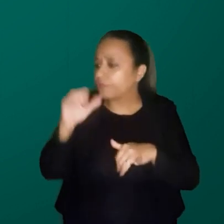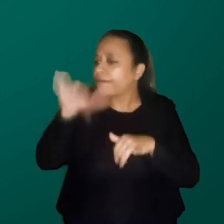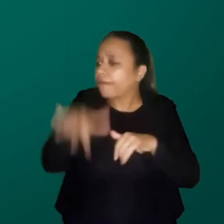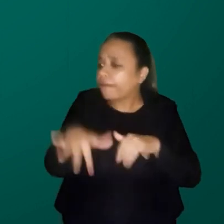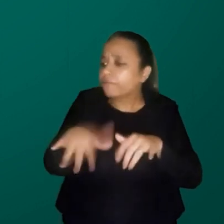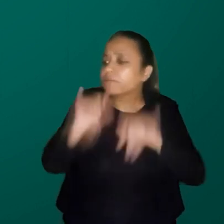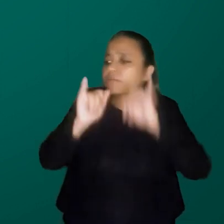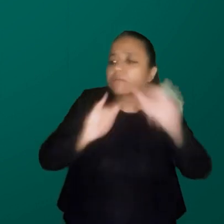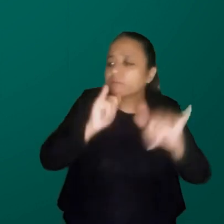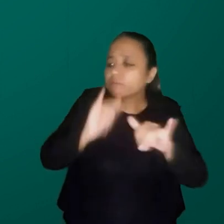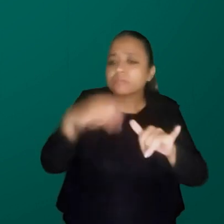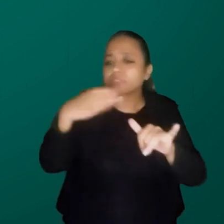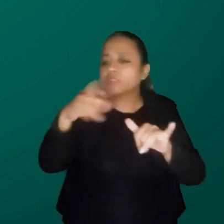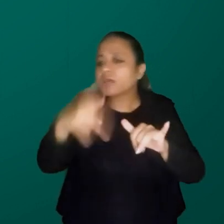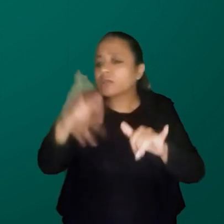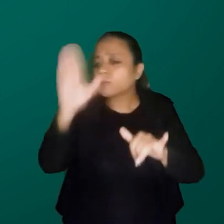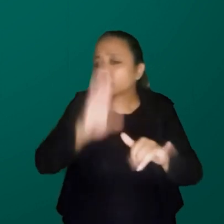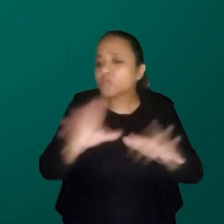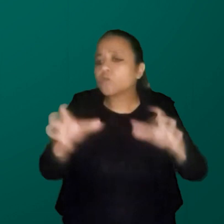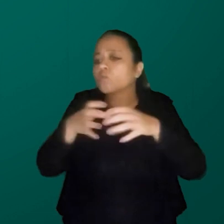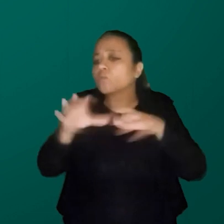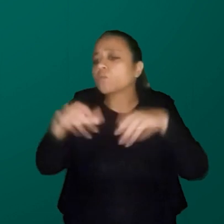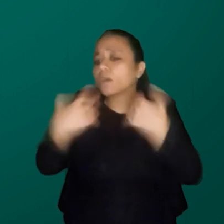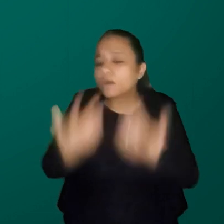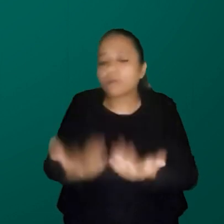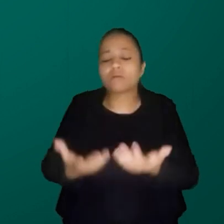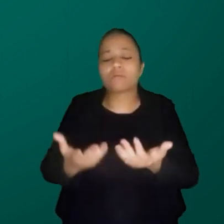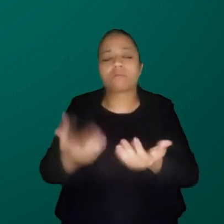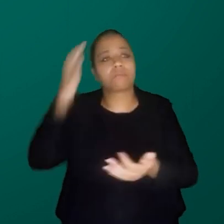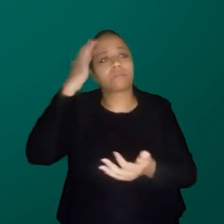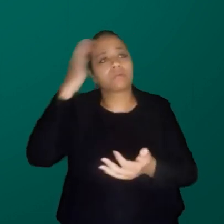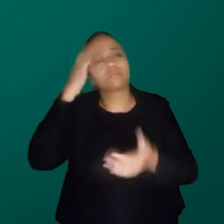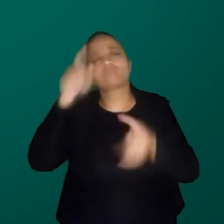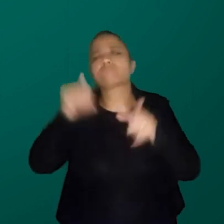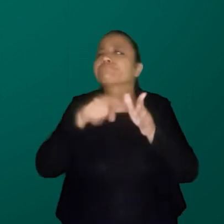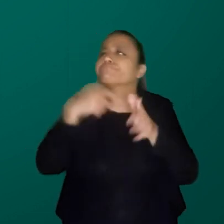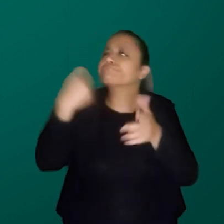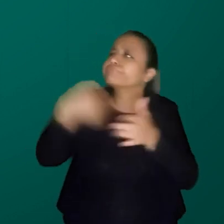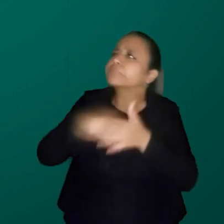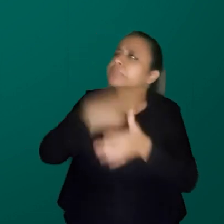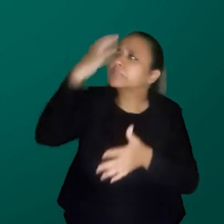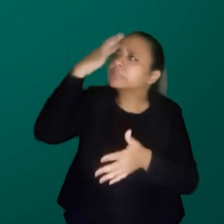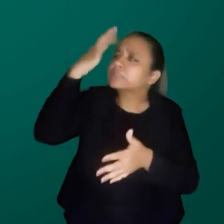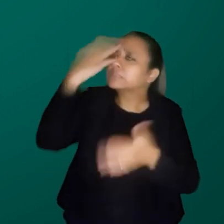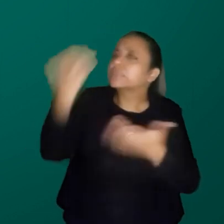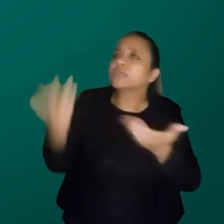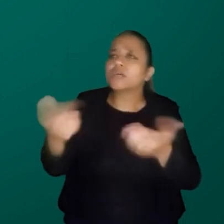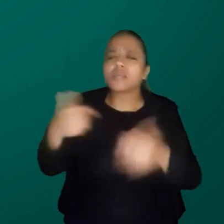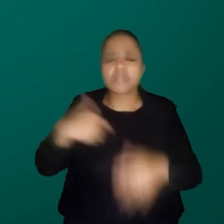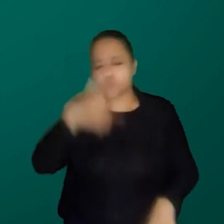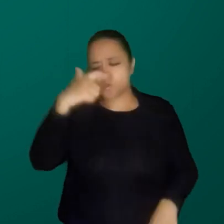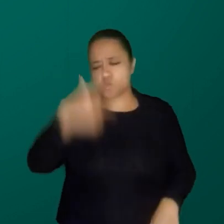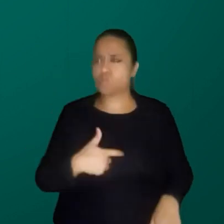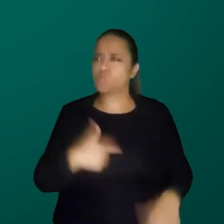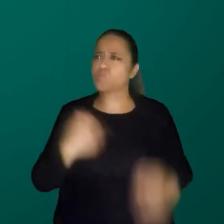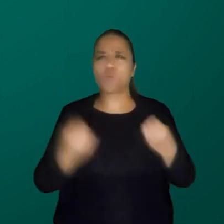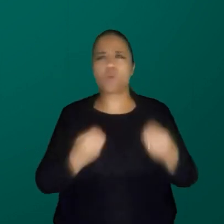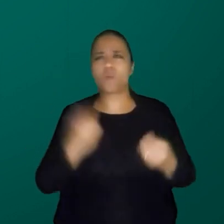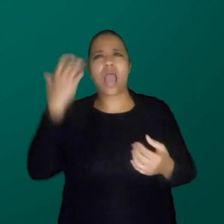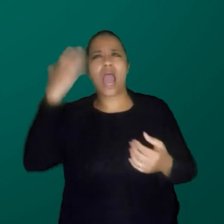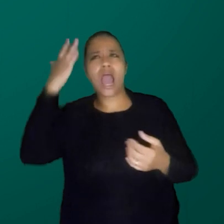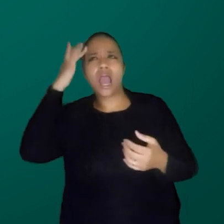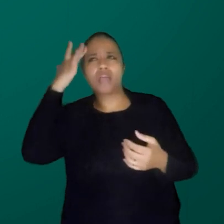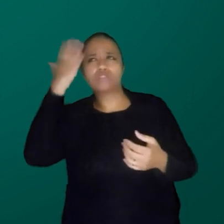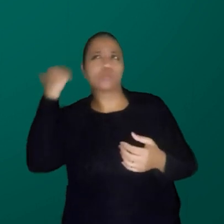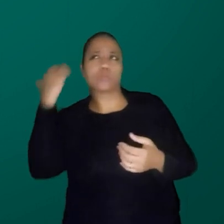científica no Brasil. E aí, eu fico me perguntando nunca me vi como cientista, acho que por uma série de